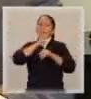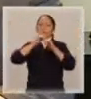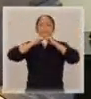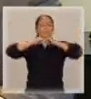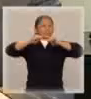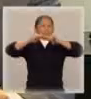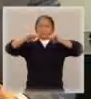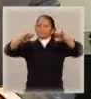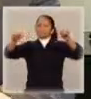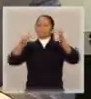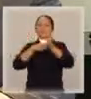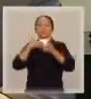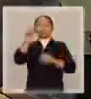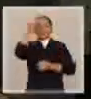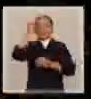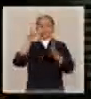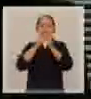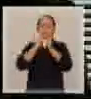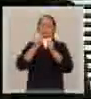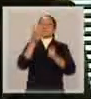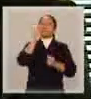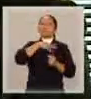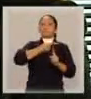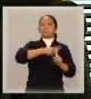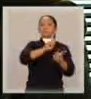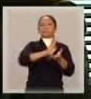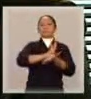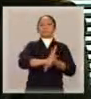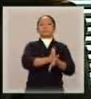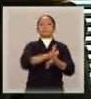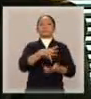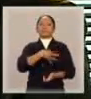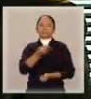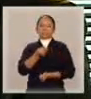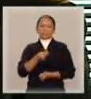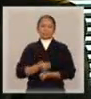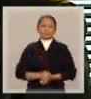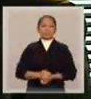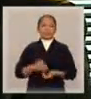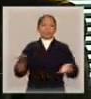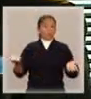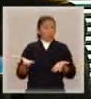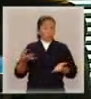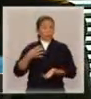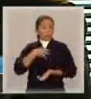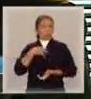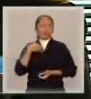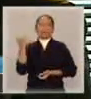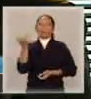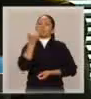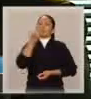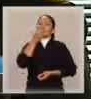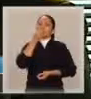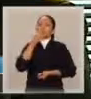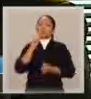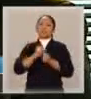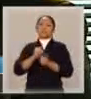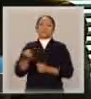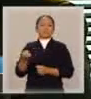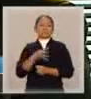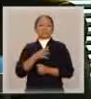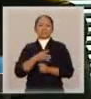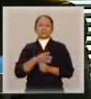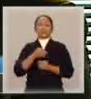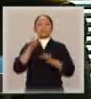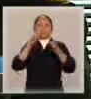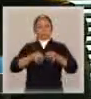do que estão fazendo com seus filhos. Essa proposta aqui, ela é muito interessante. Ela não deixa de ser uma proposta inovadora, muito